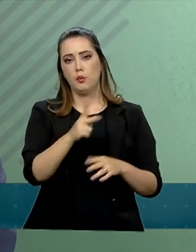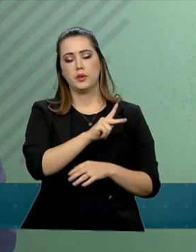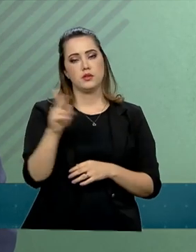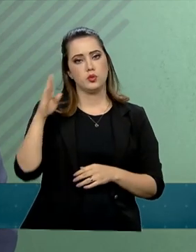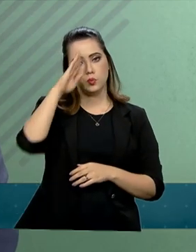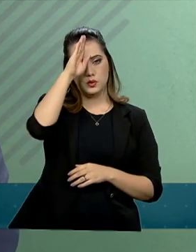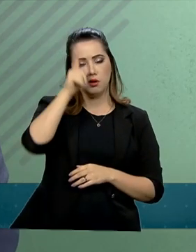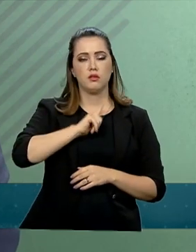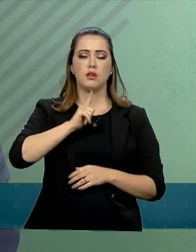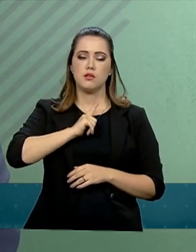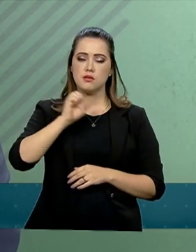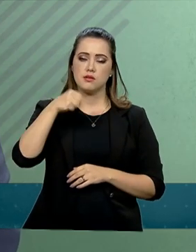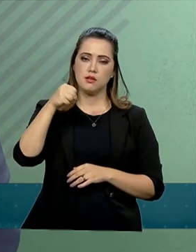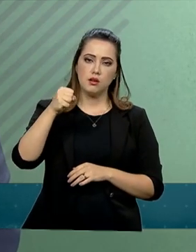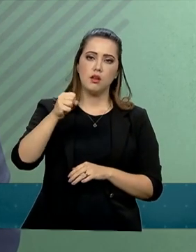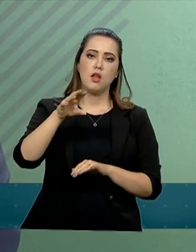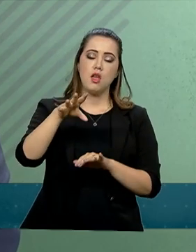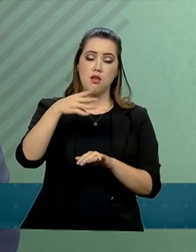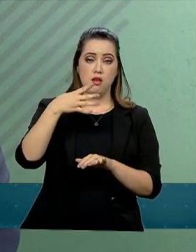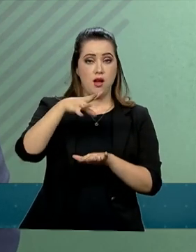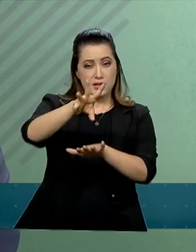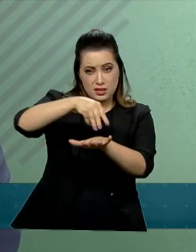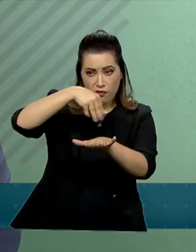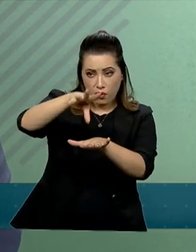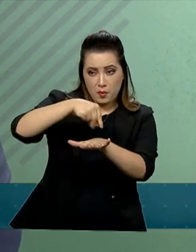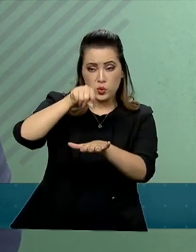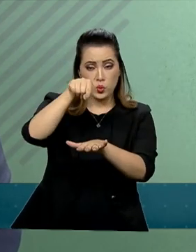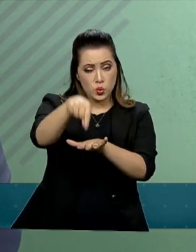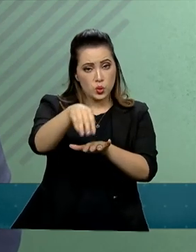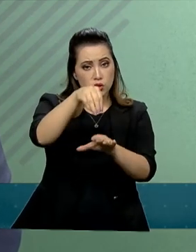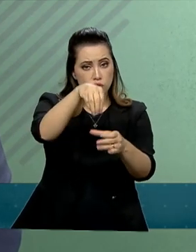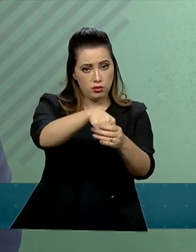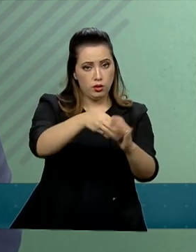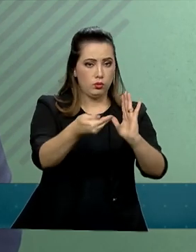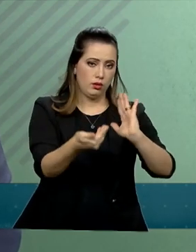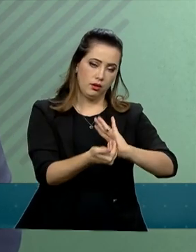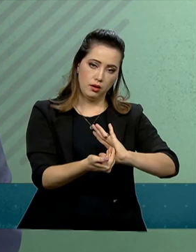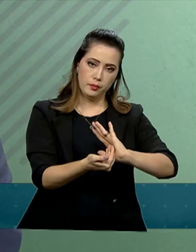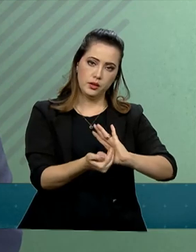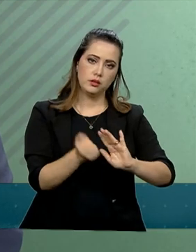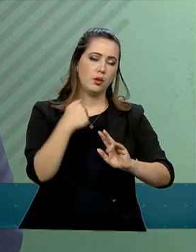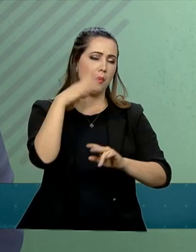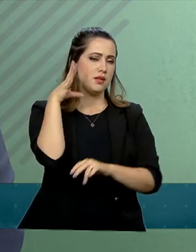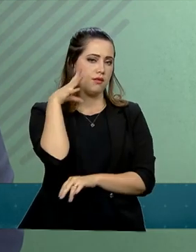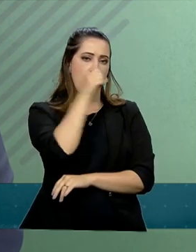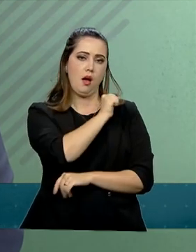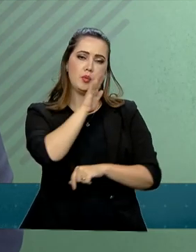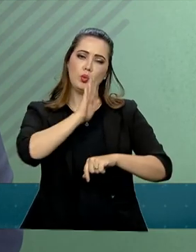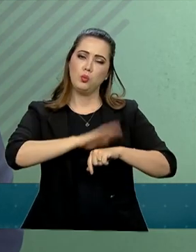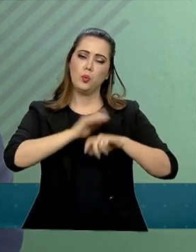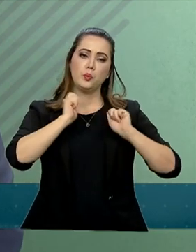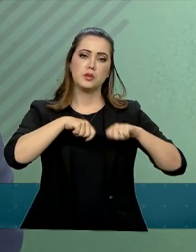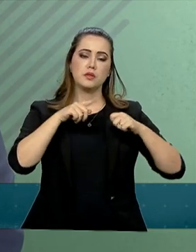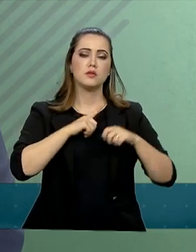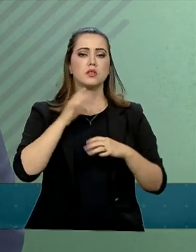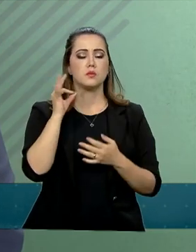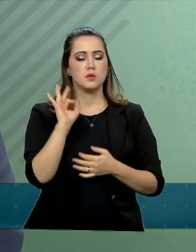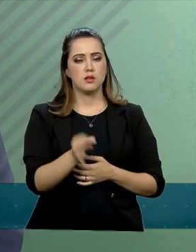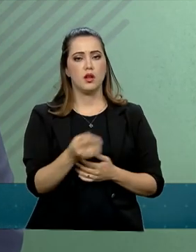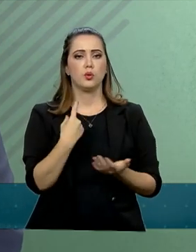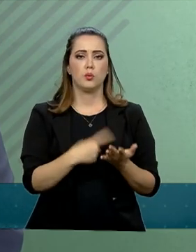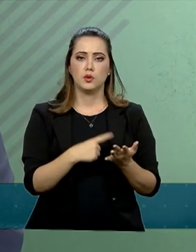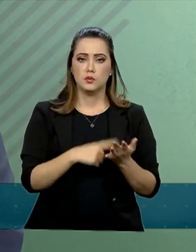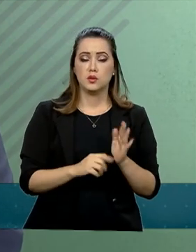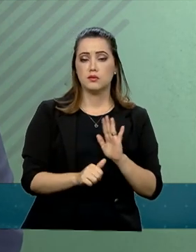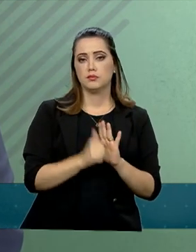informações e, como eu disse, tem a esperança de que, no prazo mais curto possível, nós tenhamos já firmado, pelo